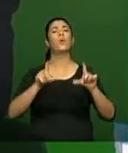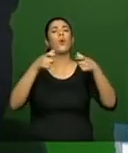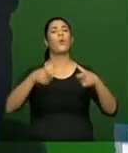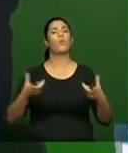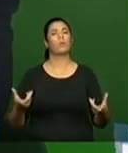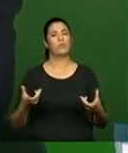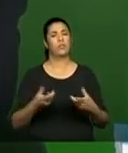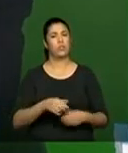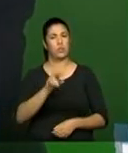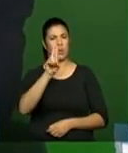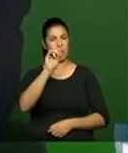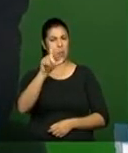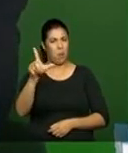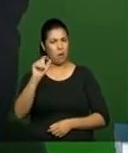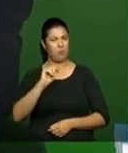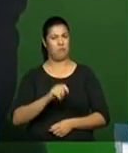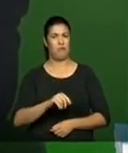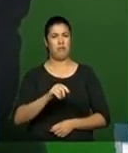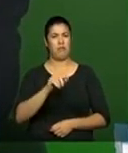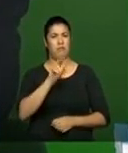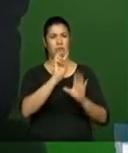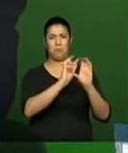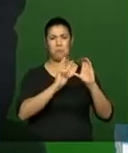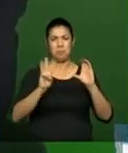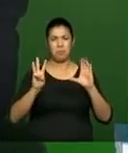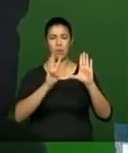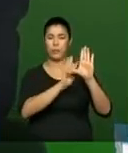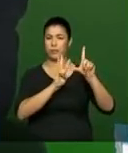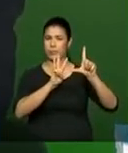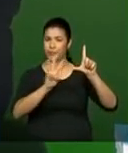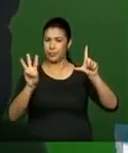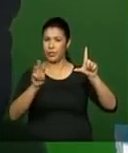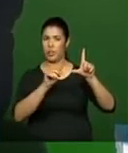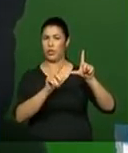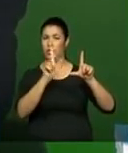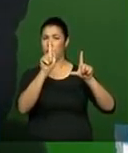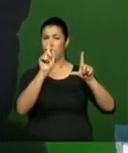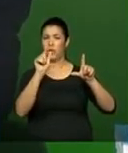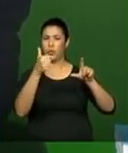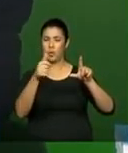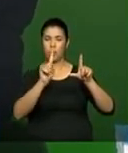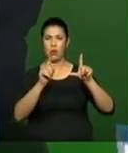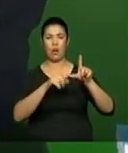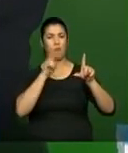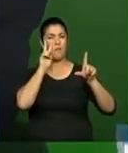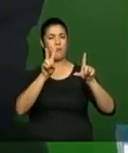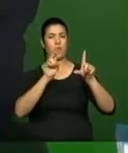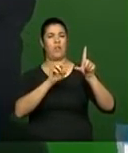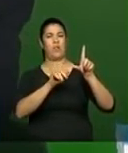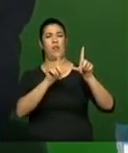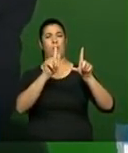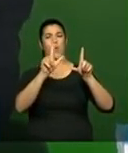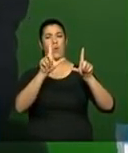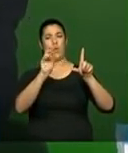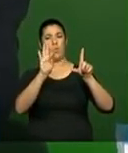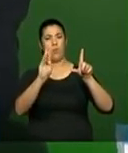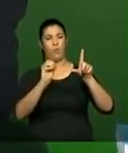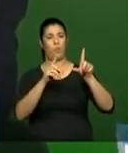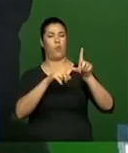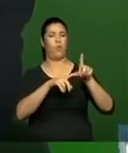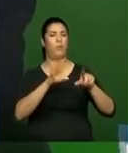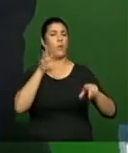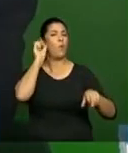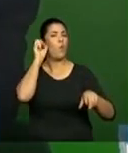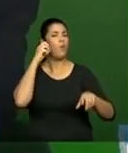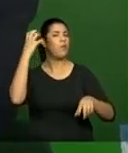UOL? Ela leu no G1? Ela leu na internet. Ela sabe que ela leu na Folha, no Valor, no Globo, ou que ela ouviu na Rádio Band, ou ouviu na Rádio